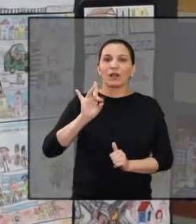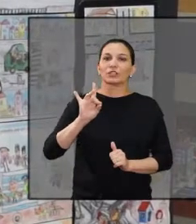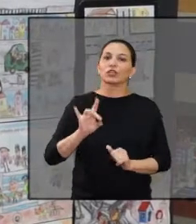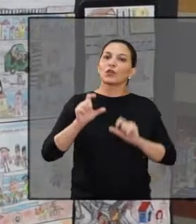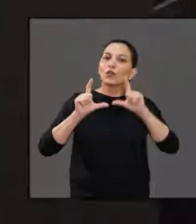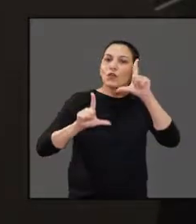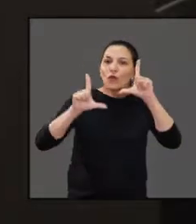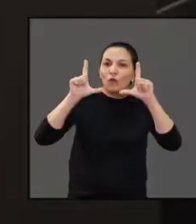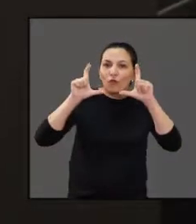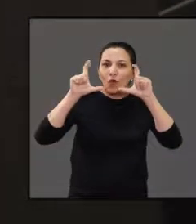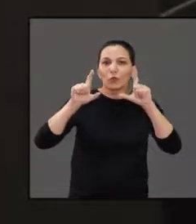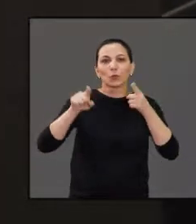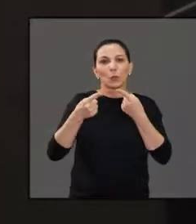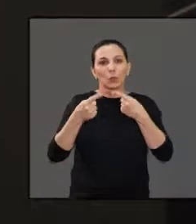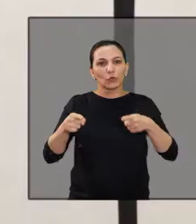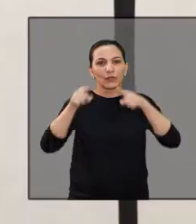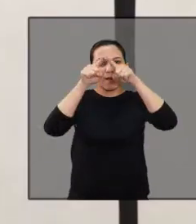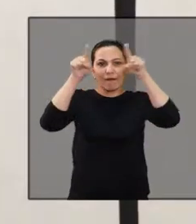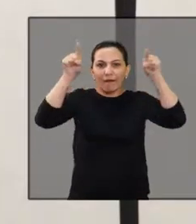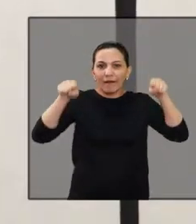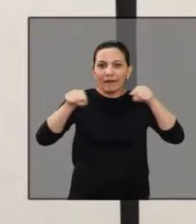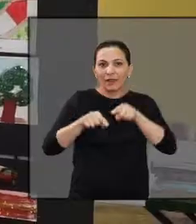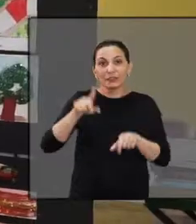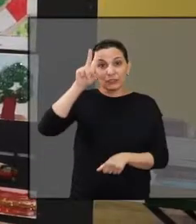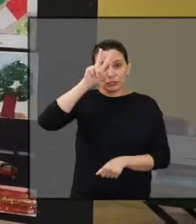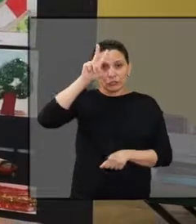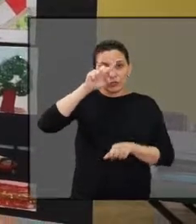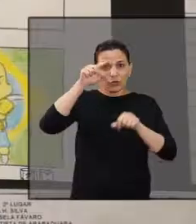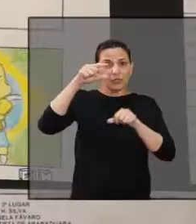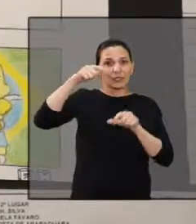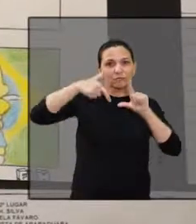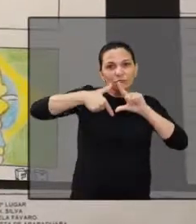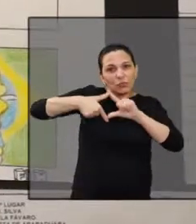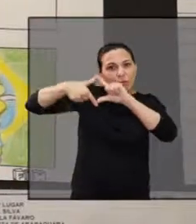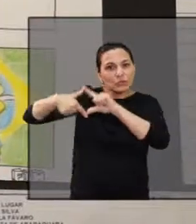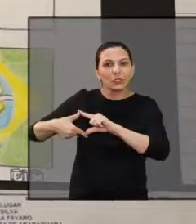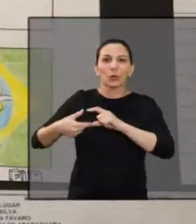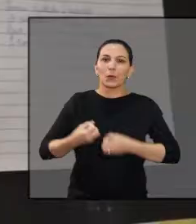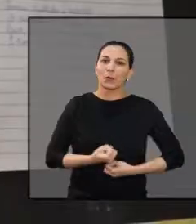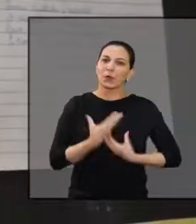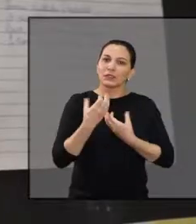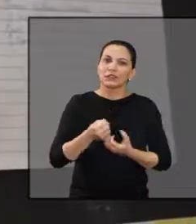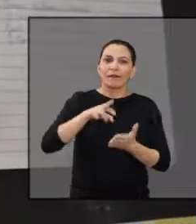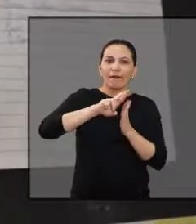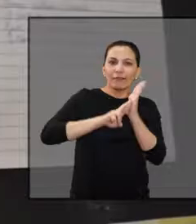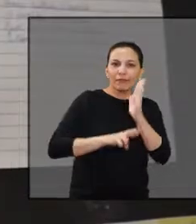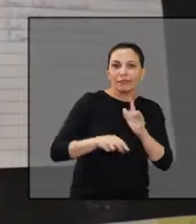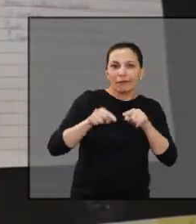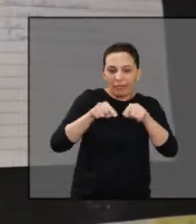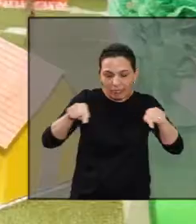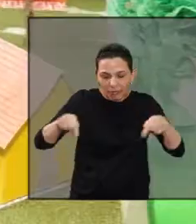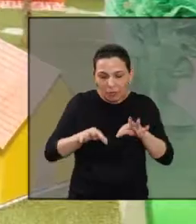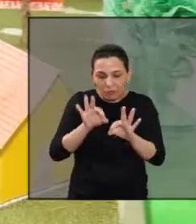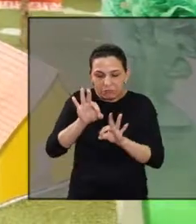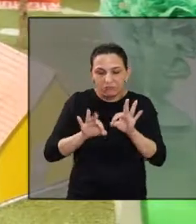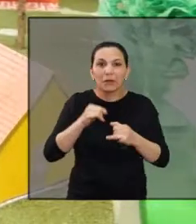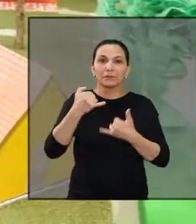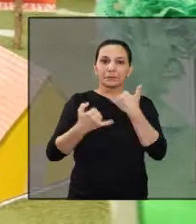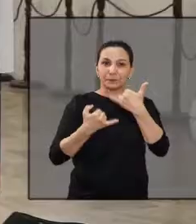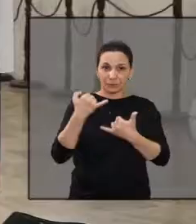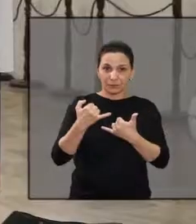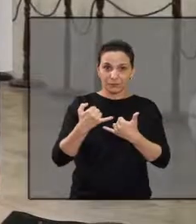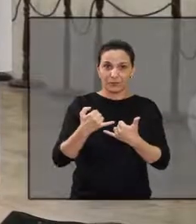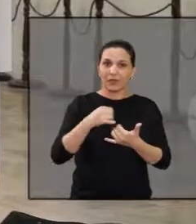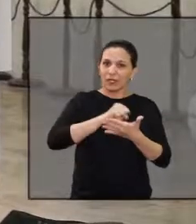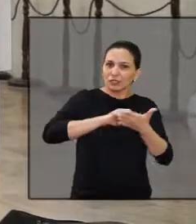e Colagem, Fotografia, Música, Cartaz, História em Quadrinhos, Poesia, Redação e Maquete.